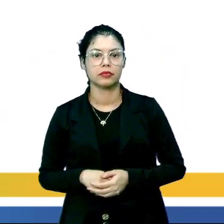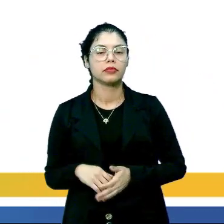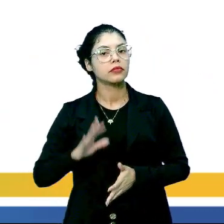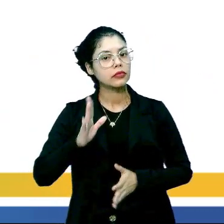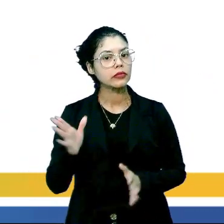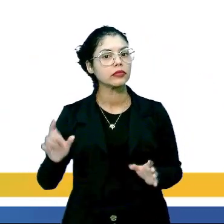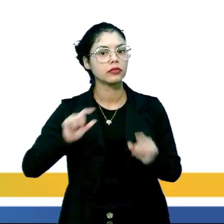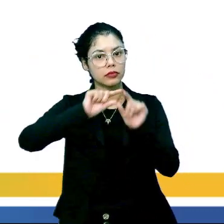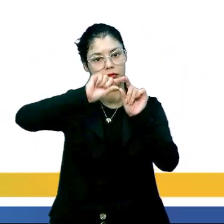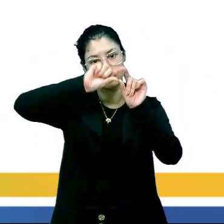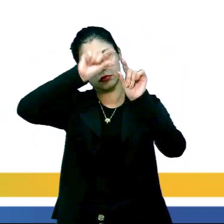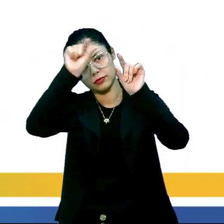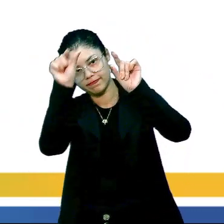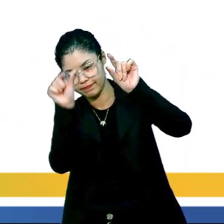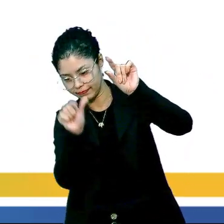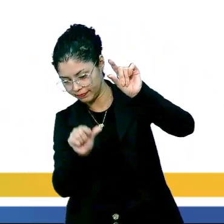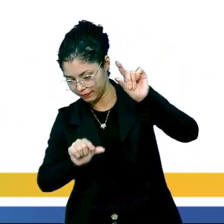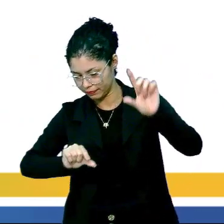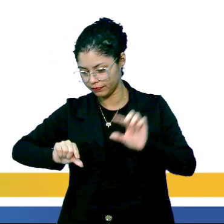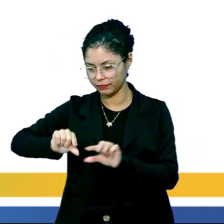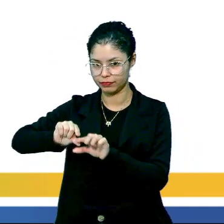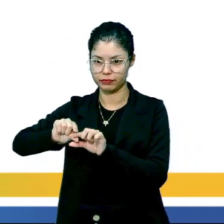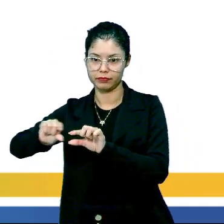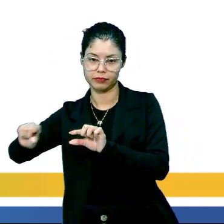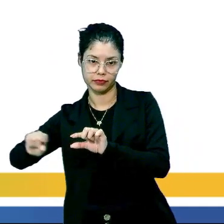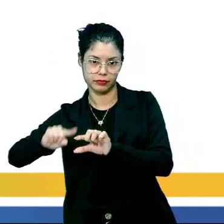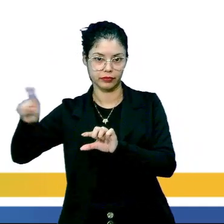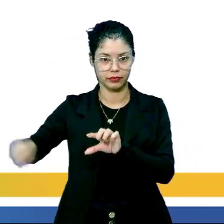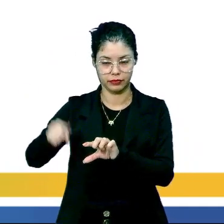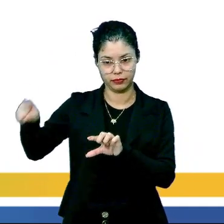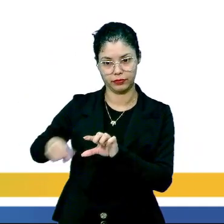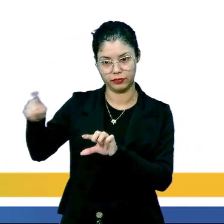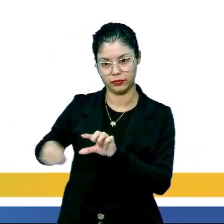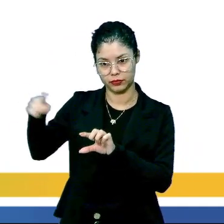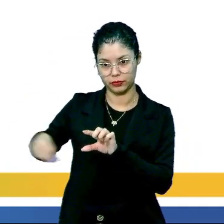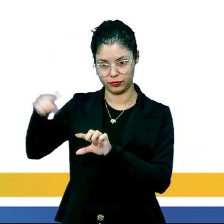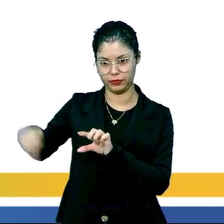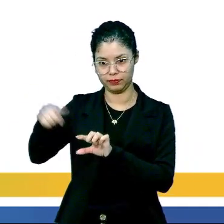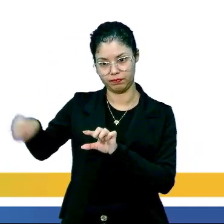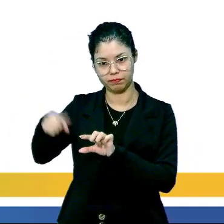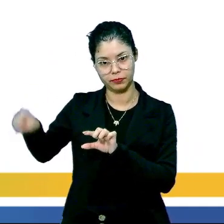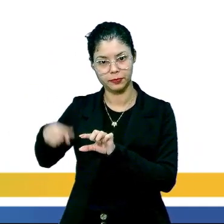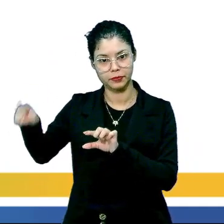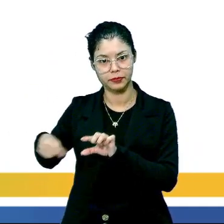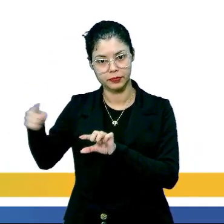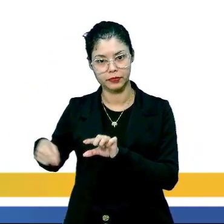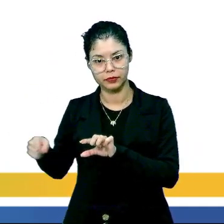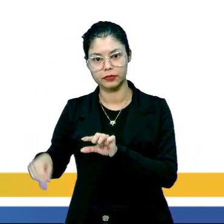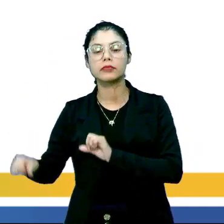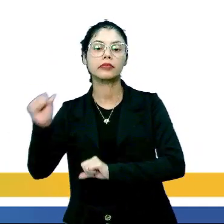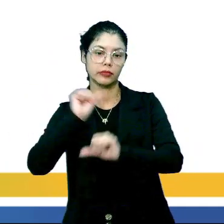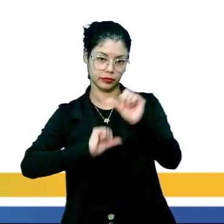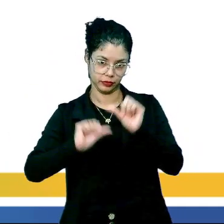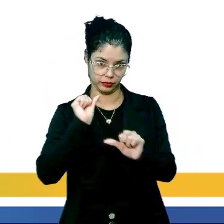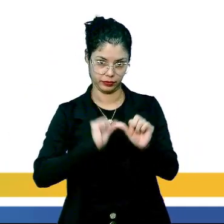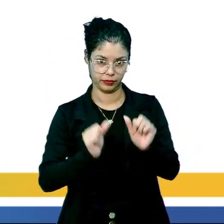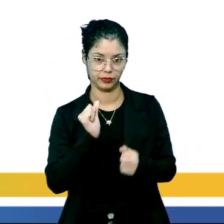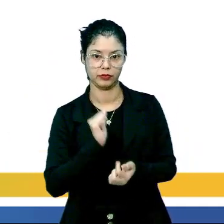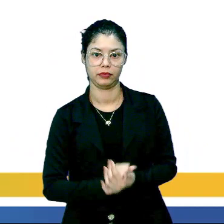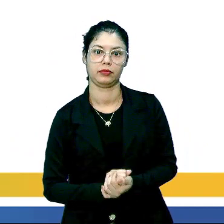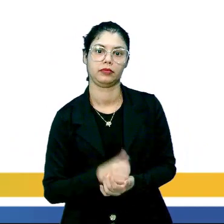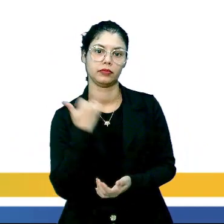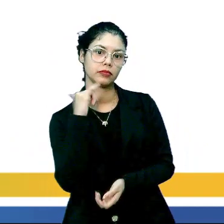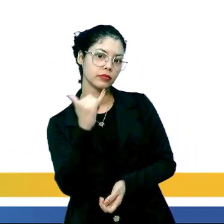canalizado a uma turbina, então ele vai fazer com que essa turbina se movimente, e aí eu vou ter a transformação, então,